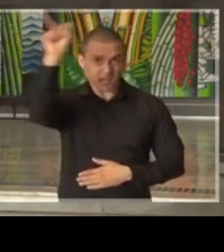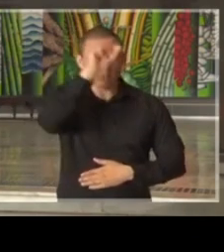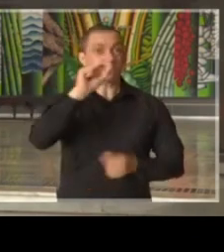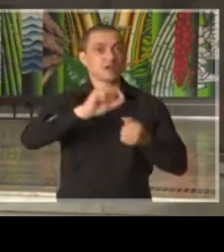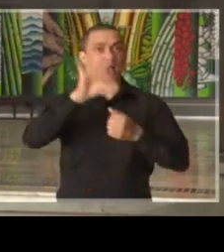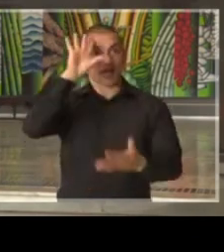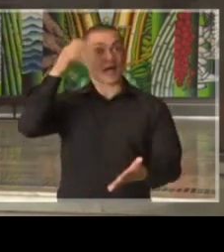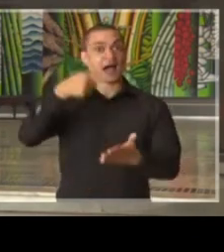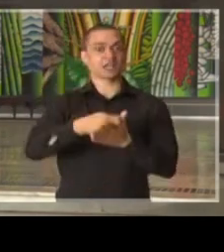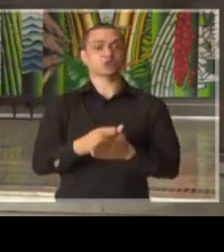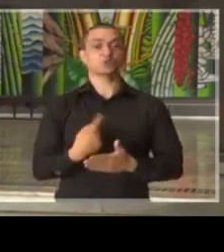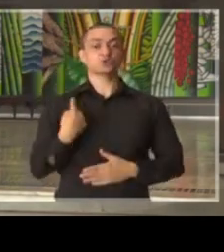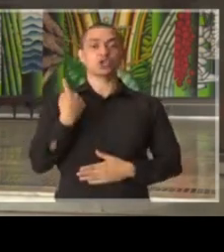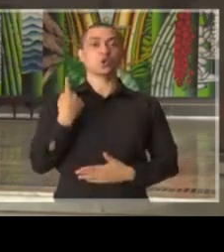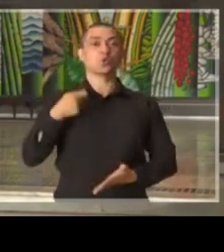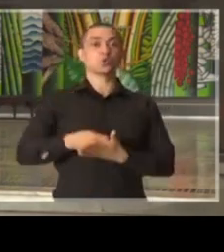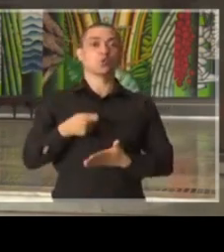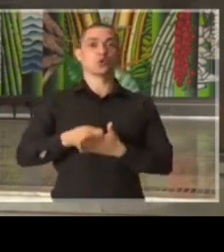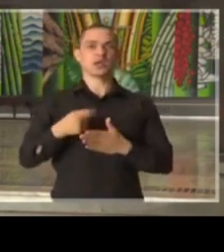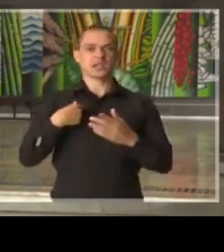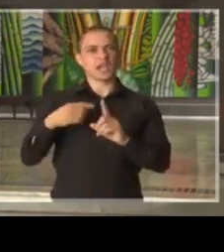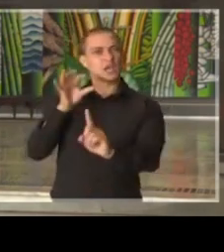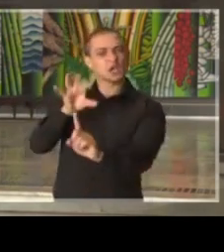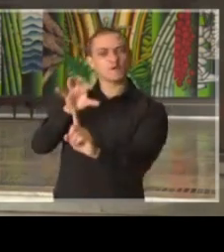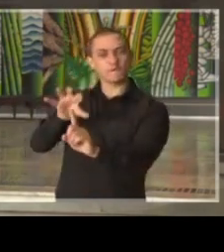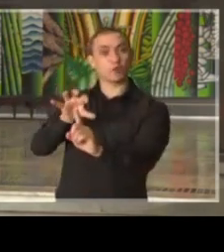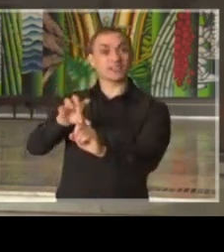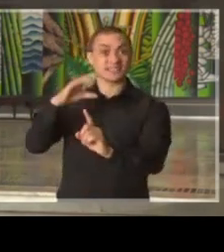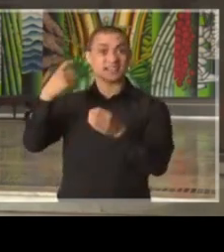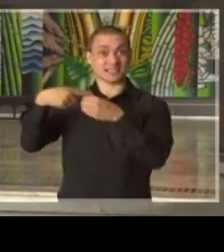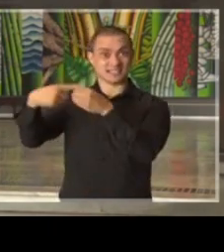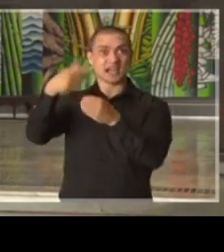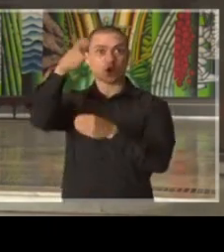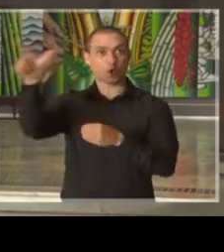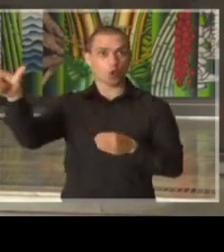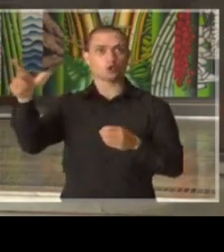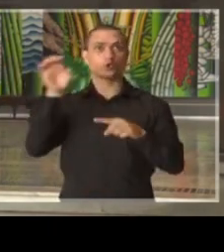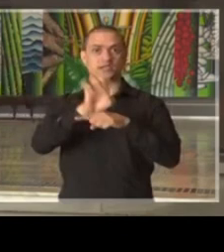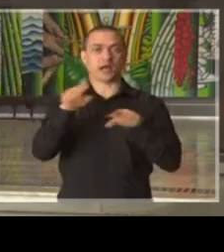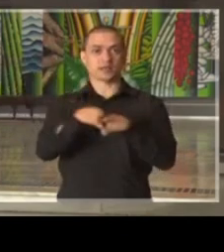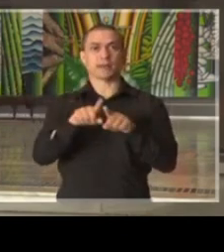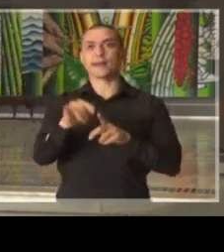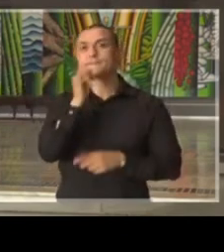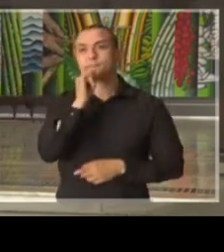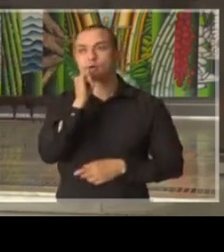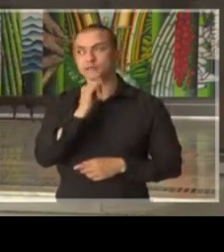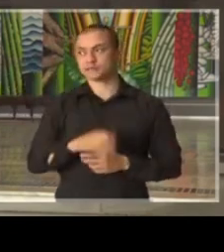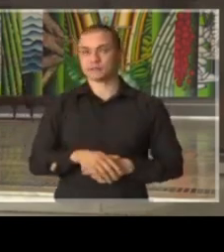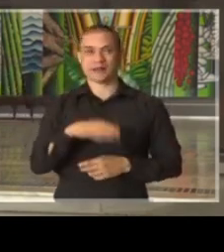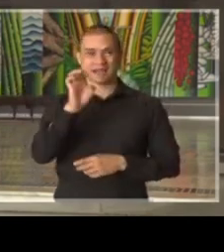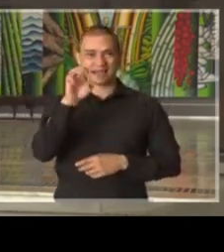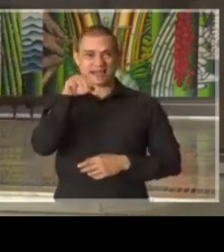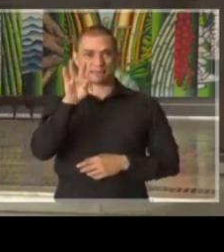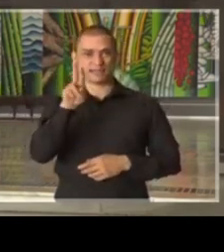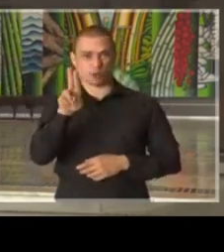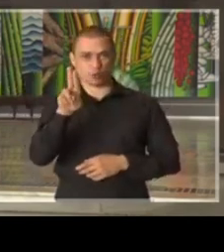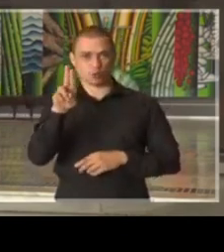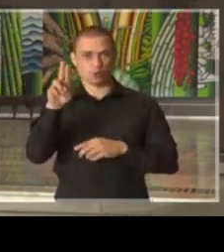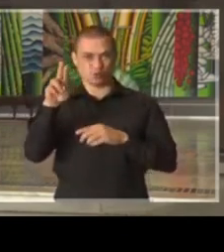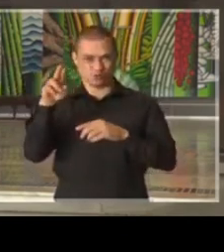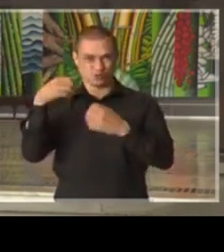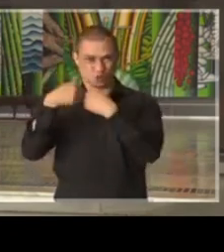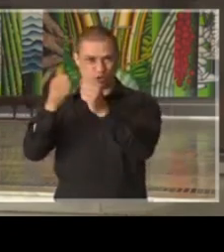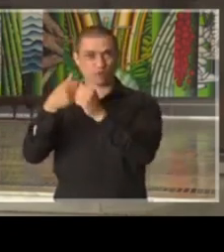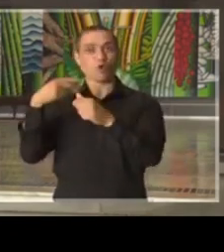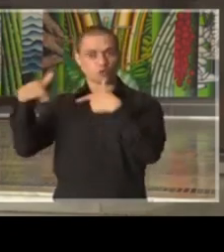atitudes unilaterais que influenciam outras cidades e estados. Por exemplo, a EMTU continua funcionando, mas